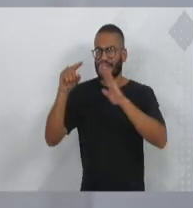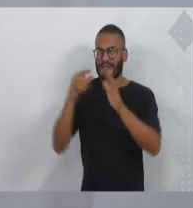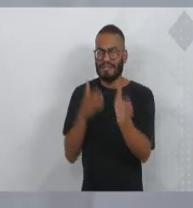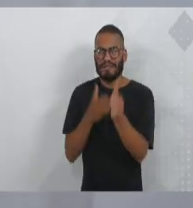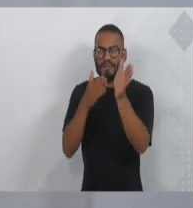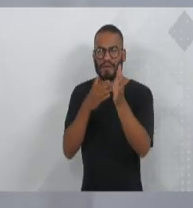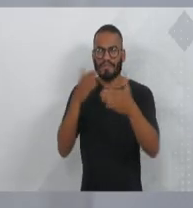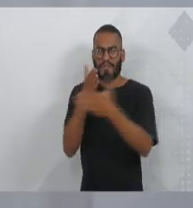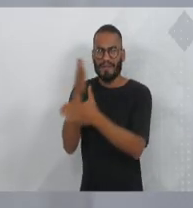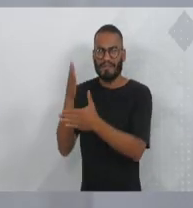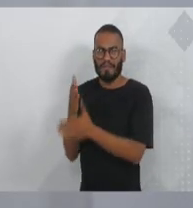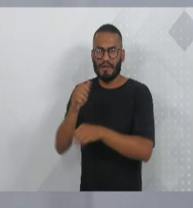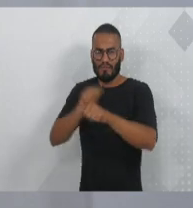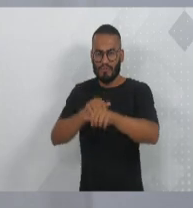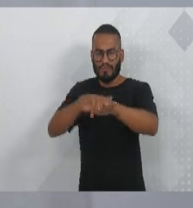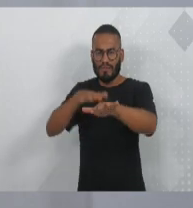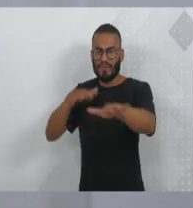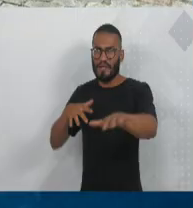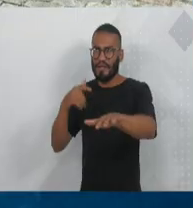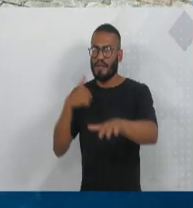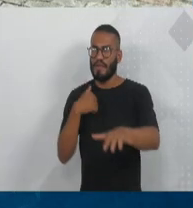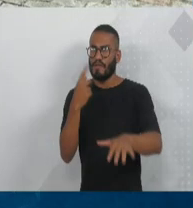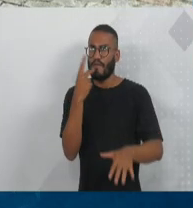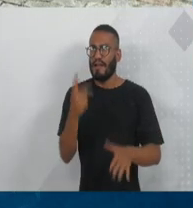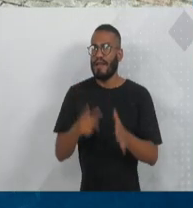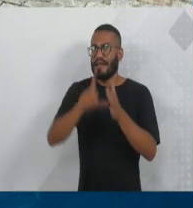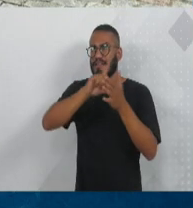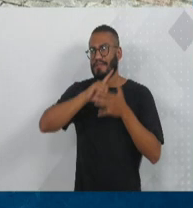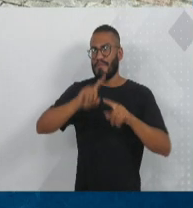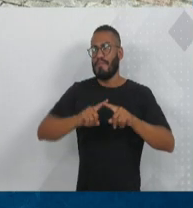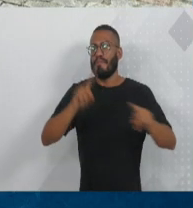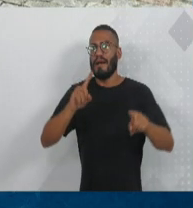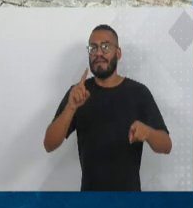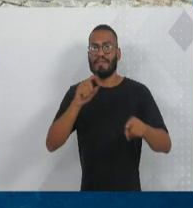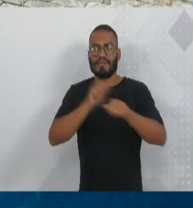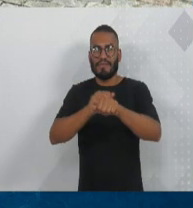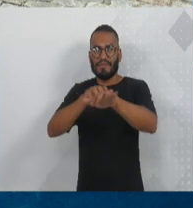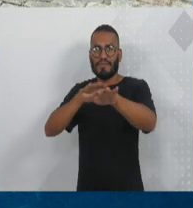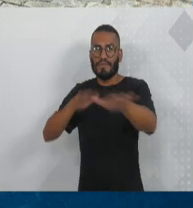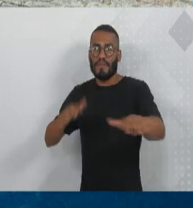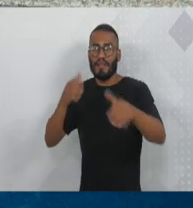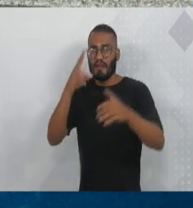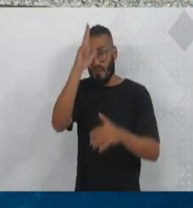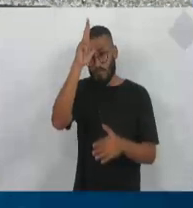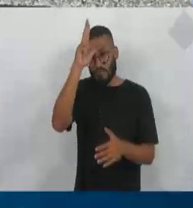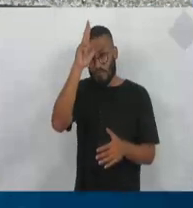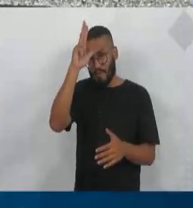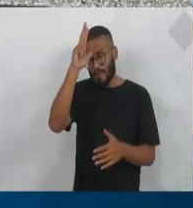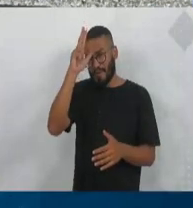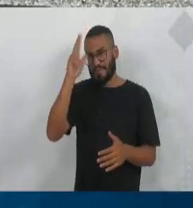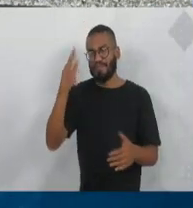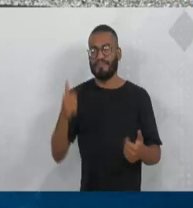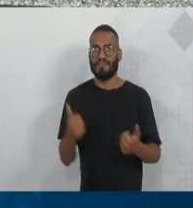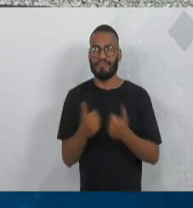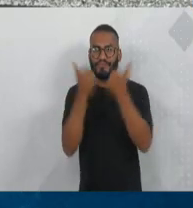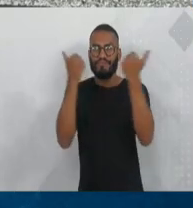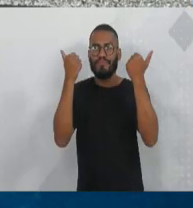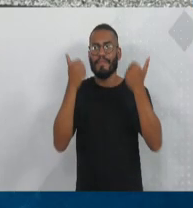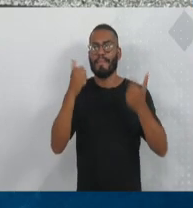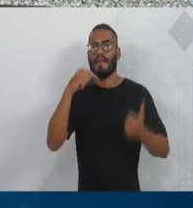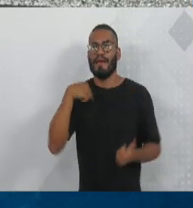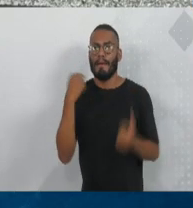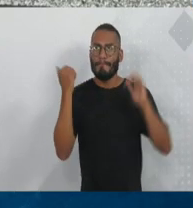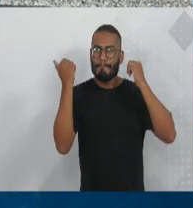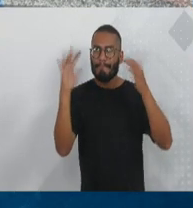tivemos aí participando do desfile, obviamente, não pude falar na sessão passada, o desfile da outubro na Vila Itopava, já havia enaltecido, foi sensacional,